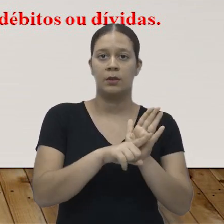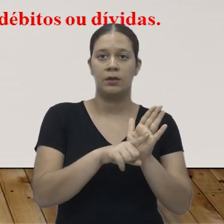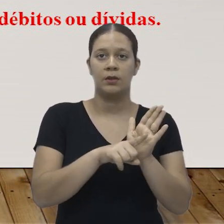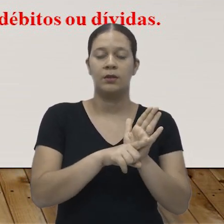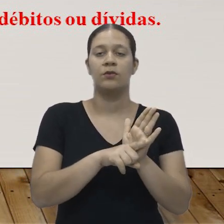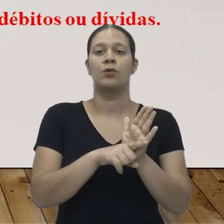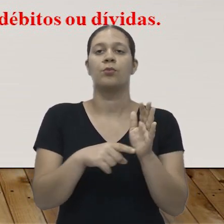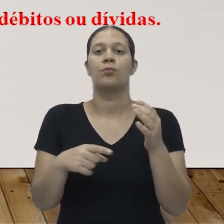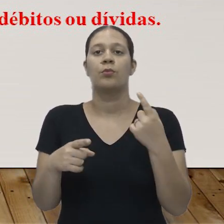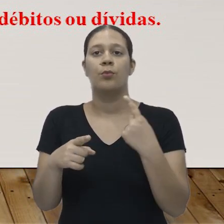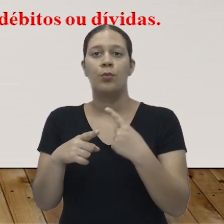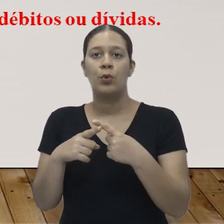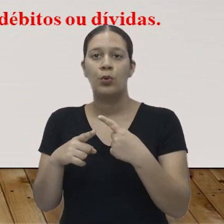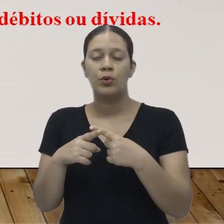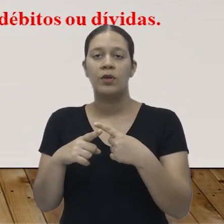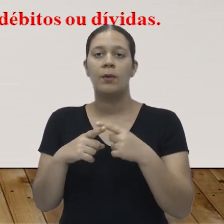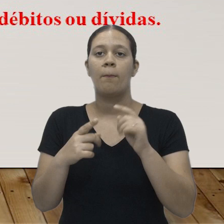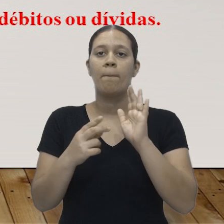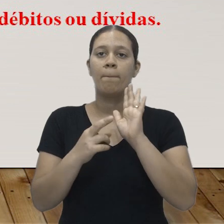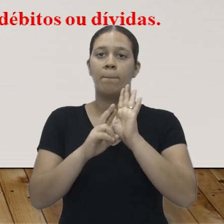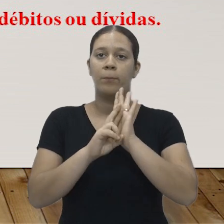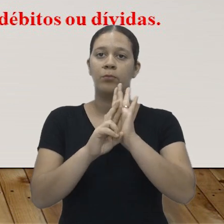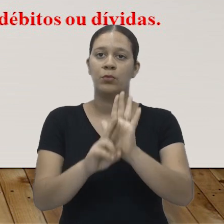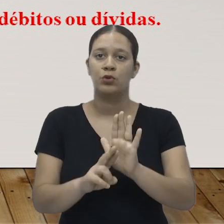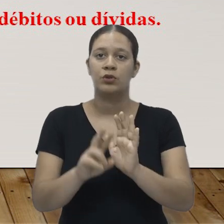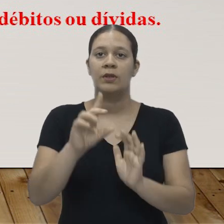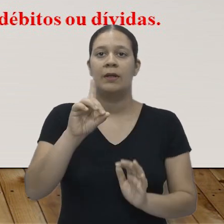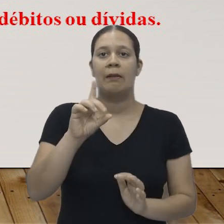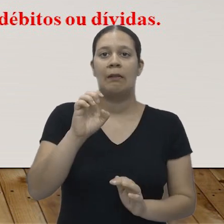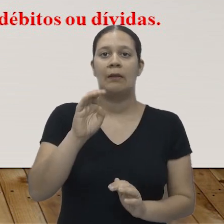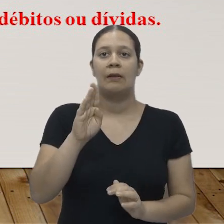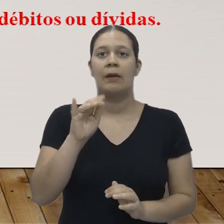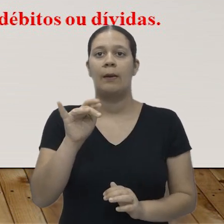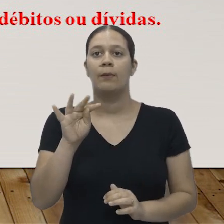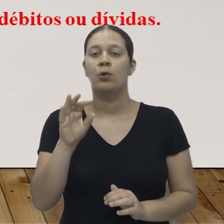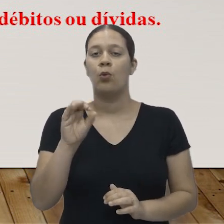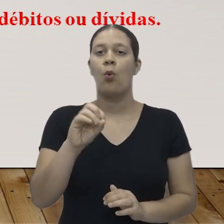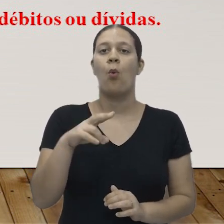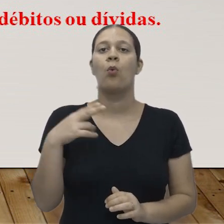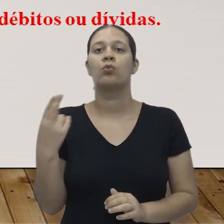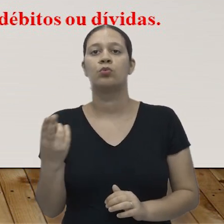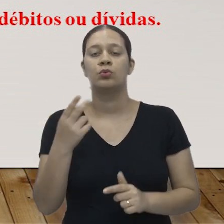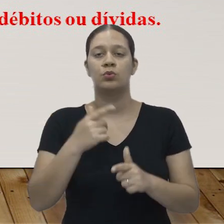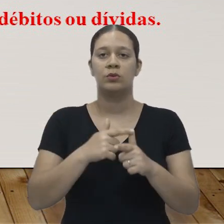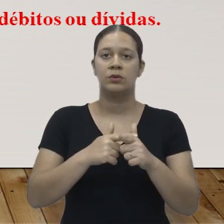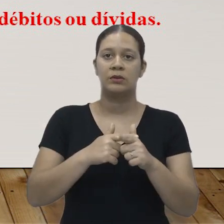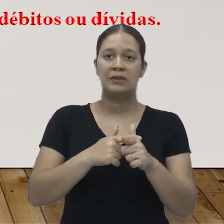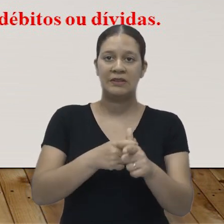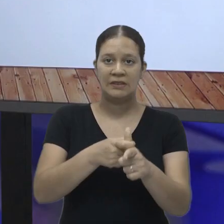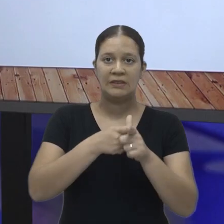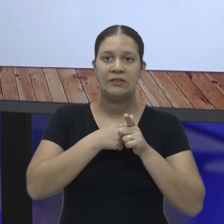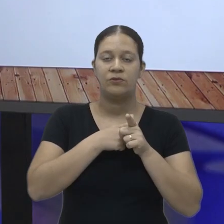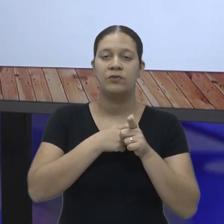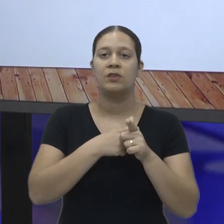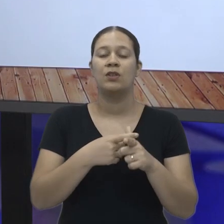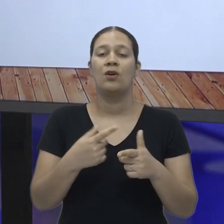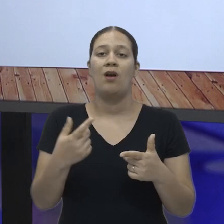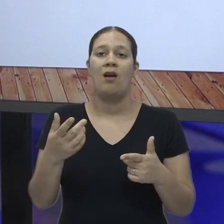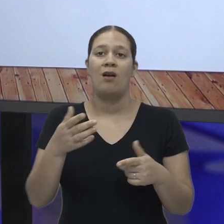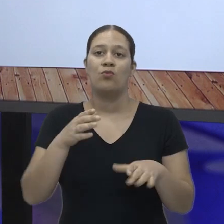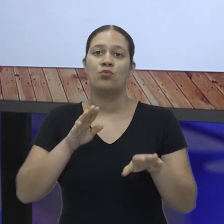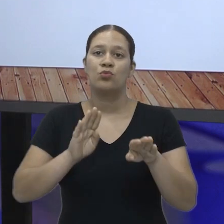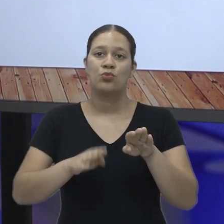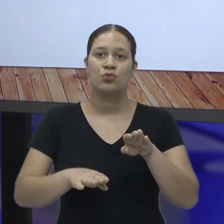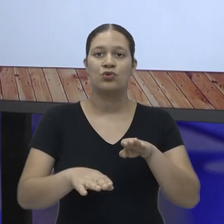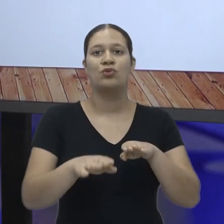negativos por se tratarem de números que representam débitos ou dívidas. Afinal, a costureira,